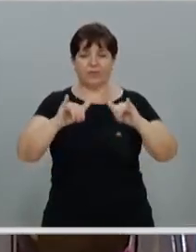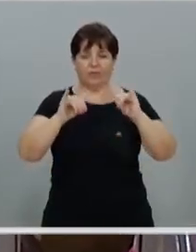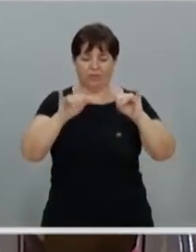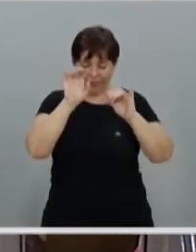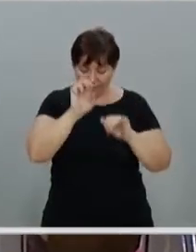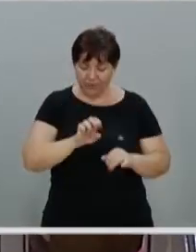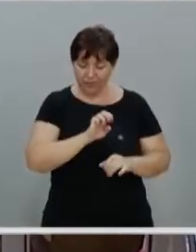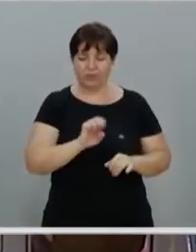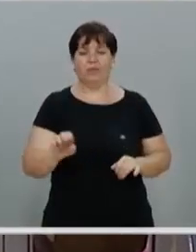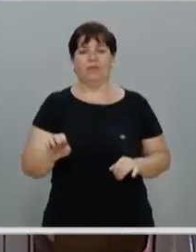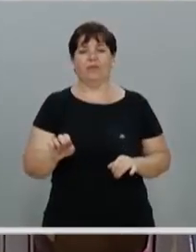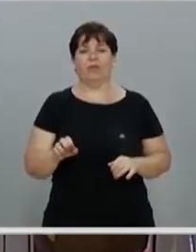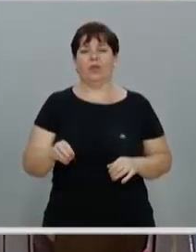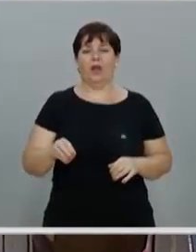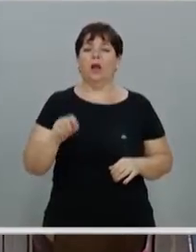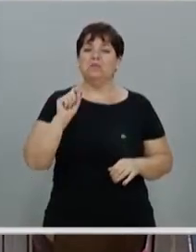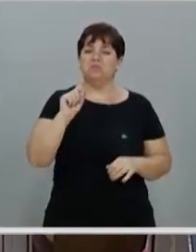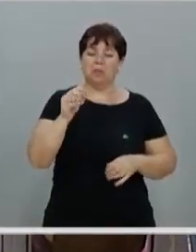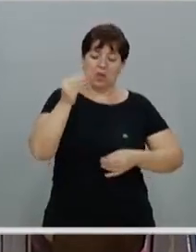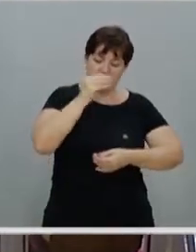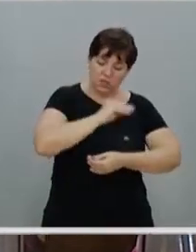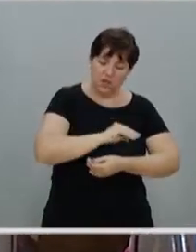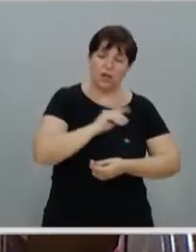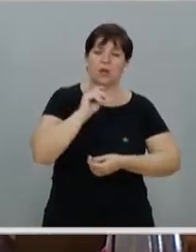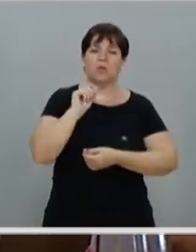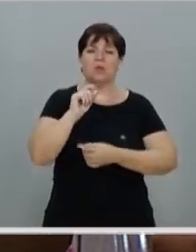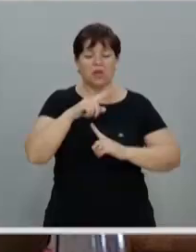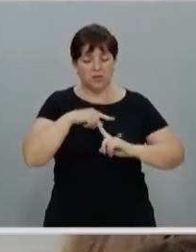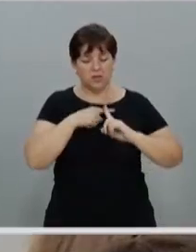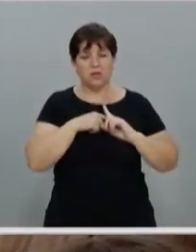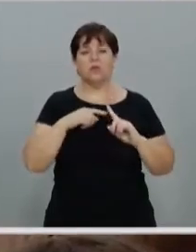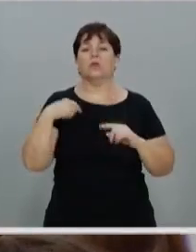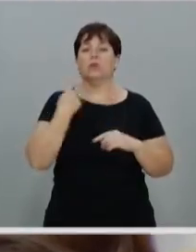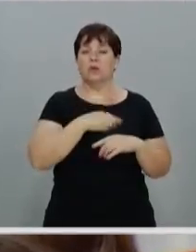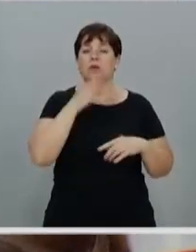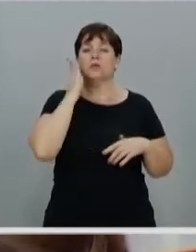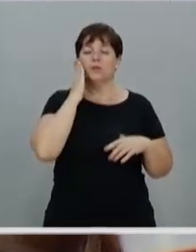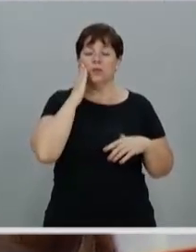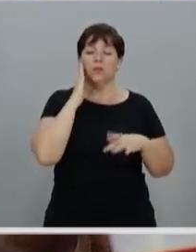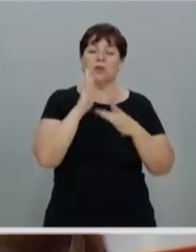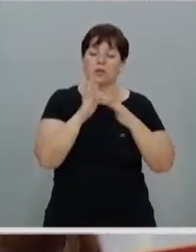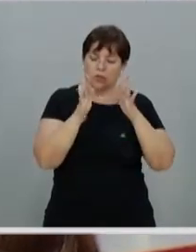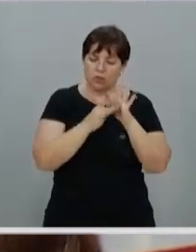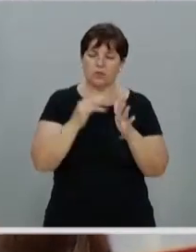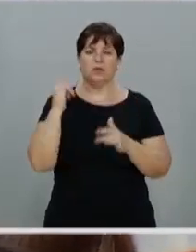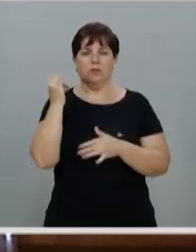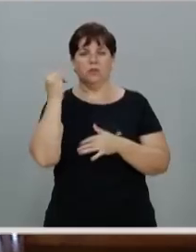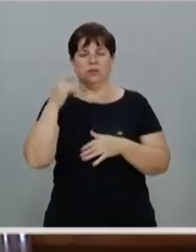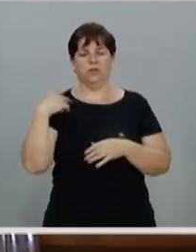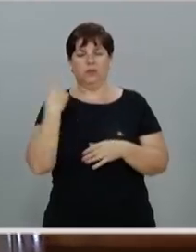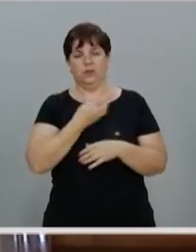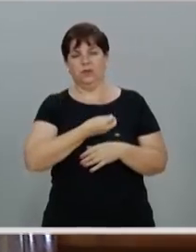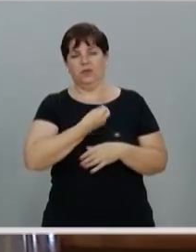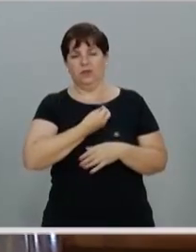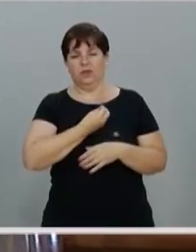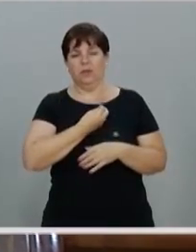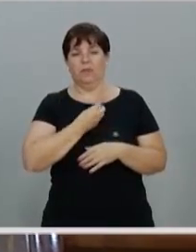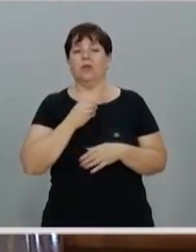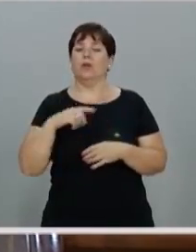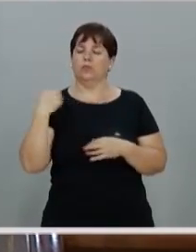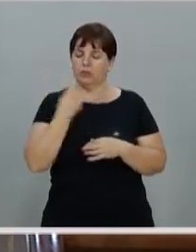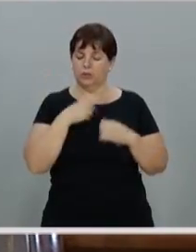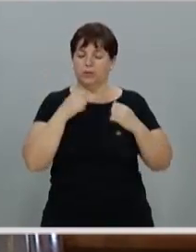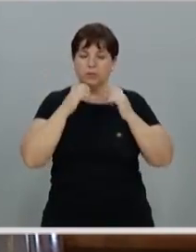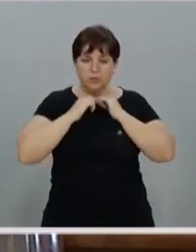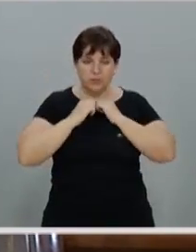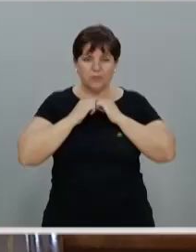Batizados, cristãos. E que reconhecemos. Que reconhecemos que isso é importante. E se é importante para nós. Nós devemos espalhar